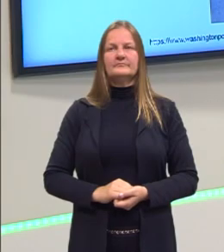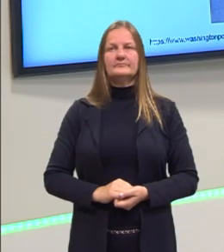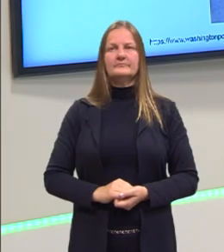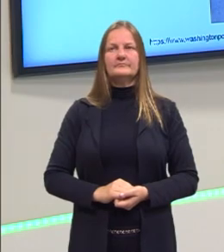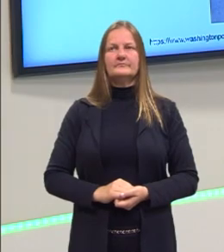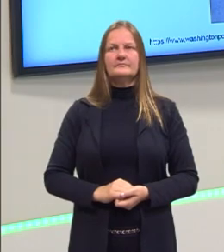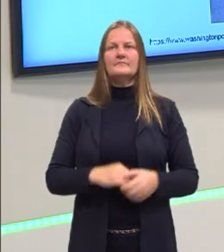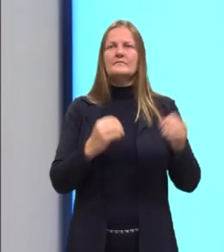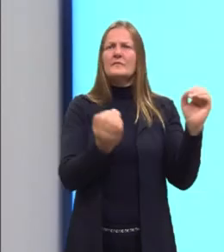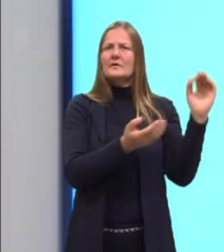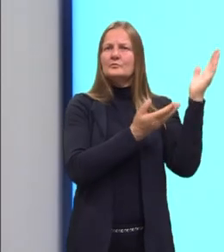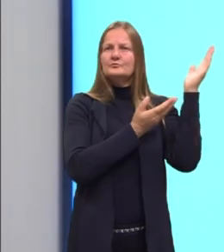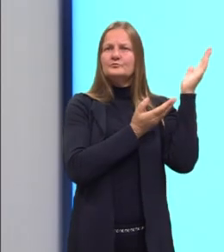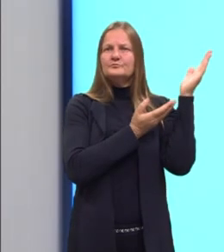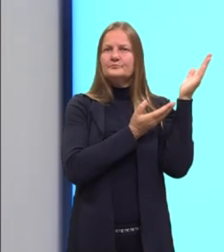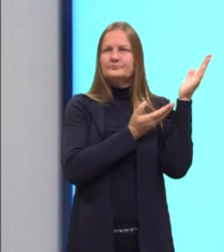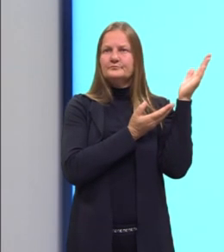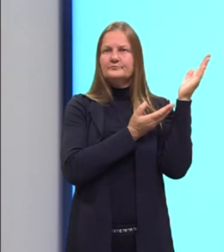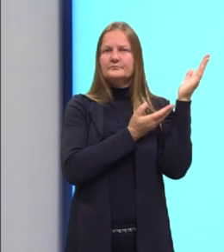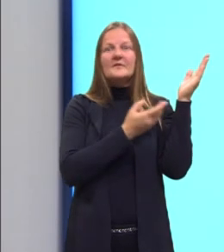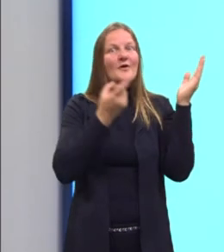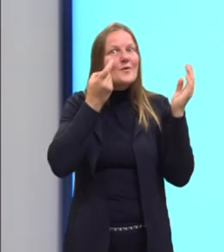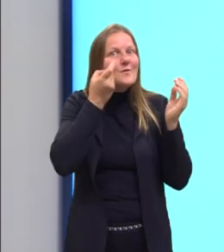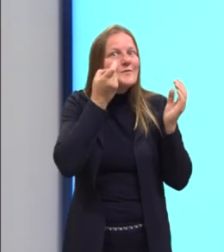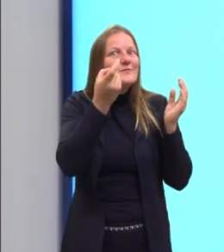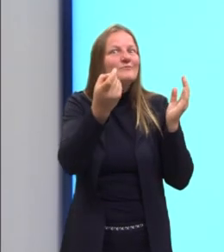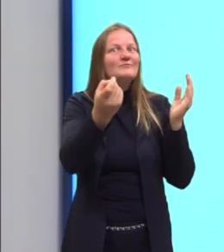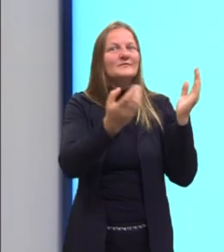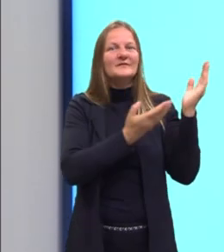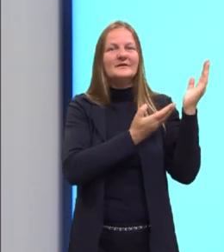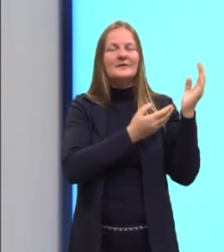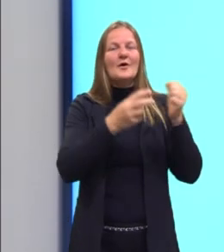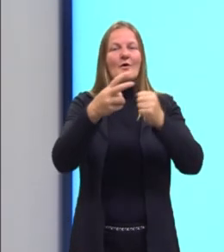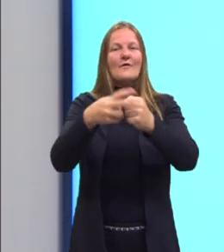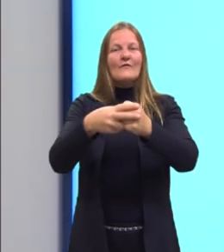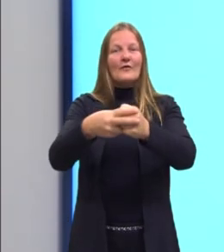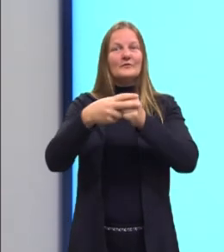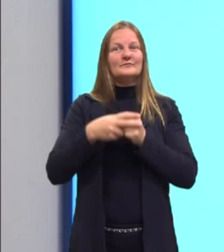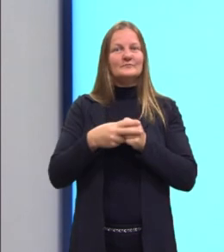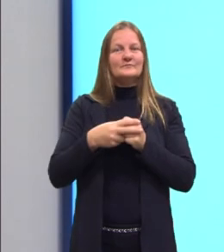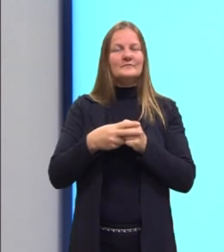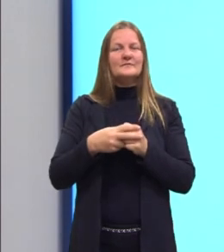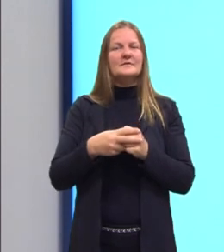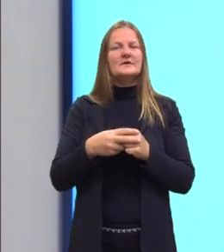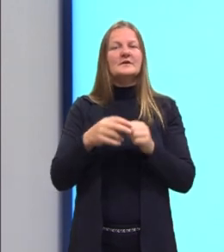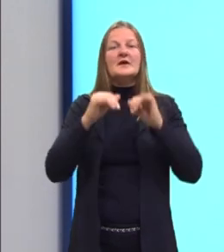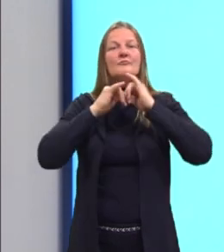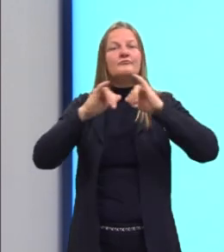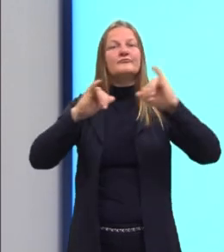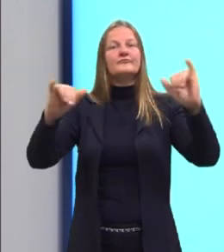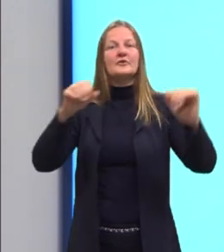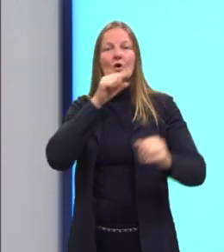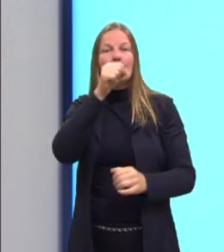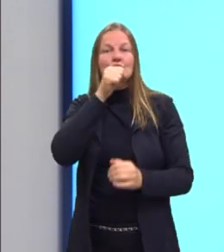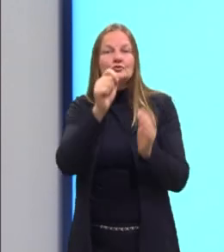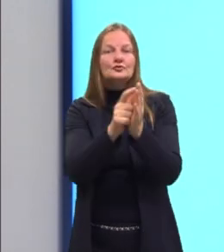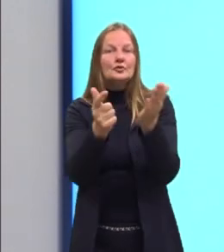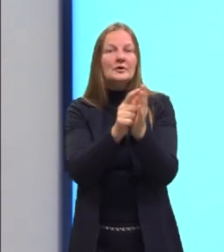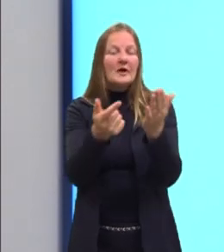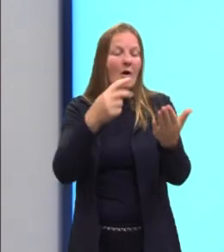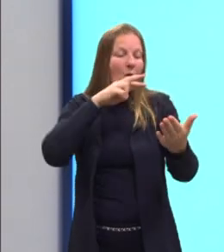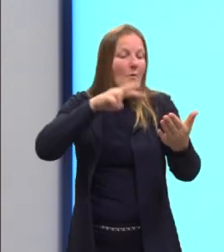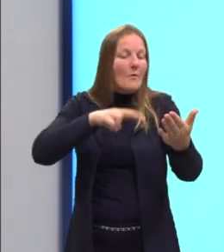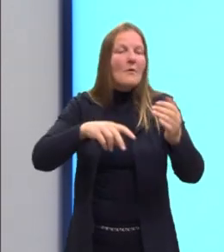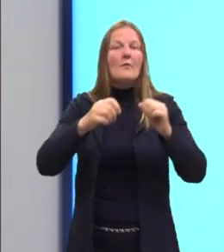Isso aqui é interessante. Vocês vão ver muito da voz passiva em reportagens de jornal. Nos jornais